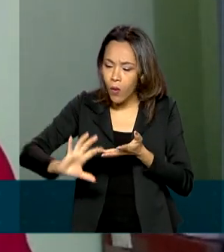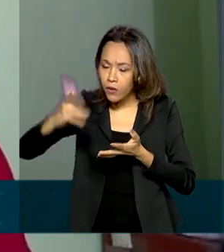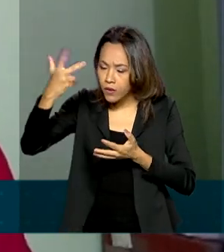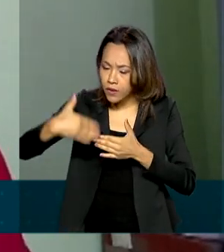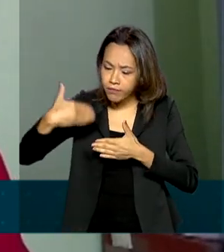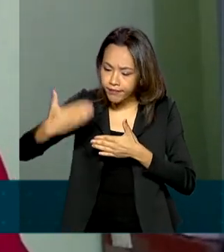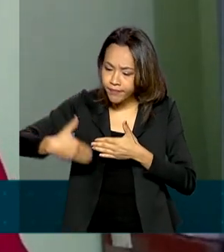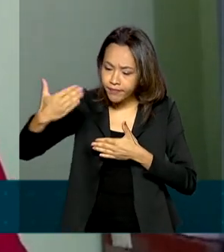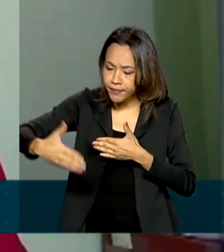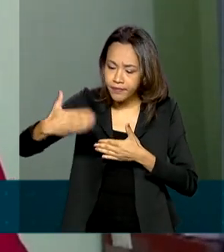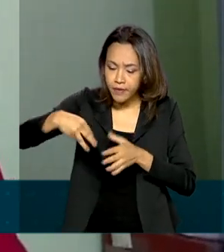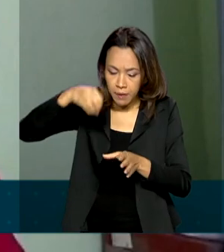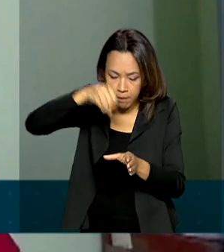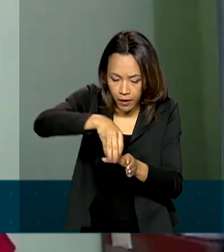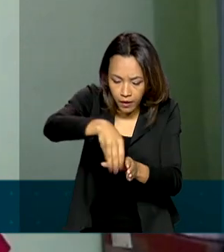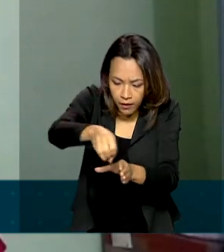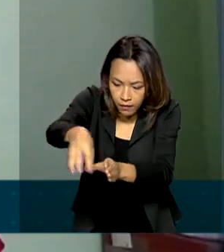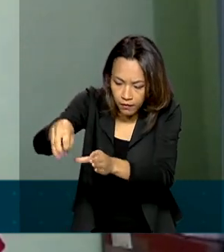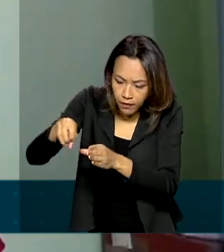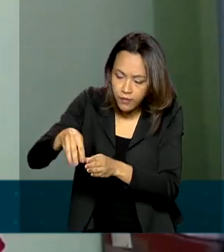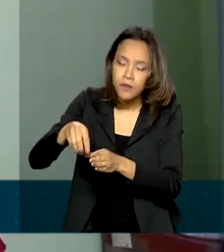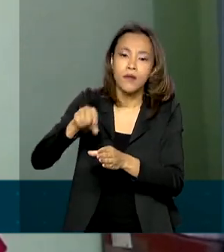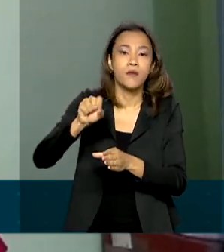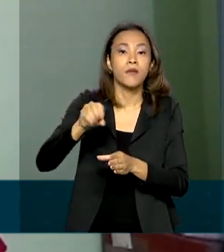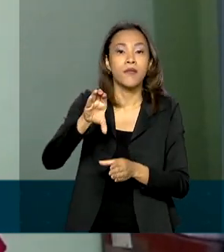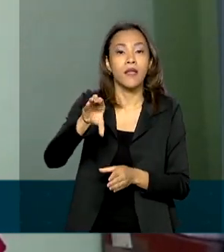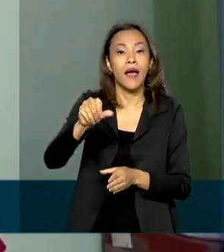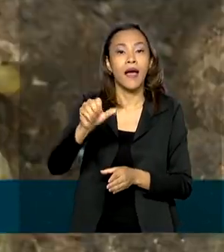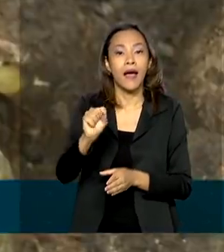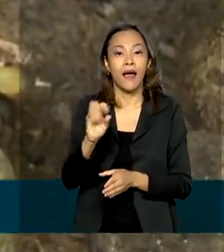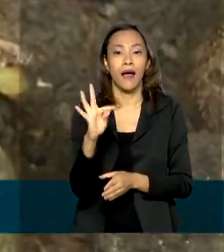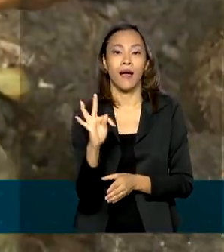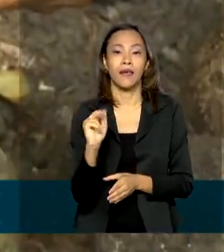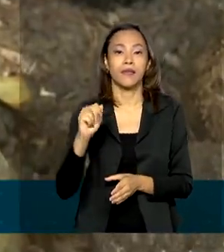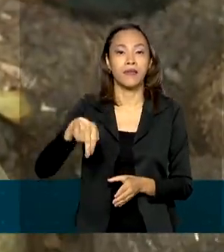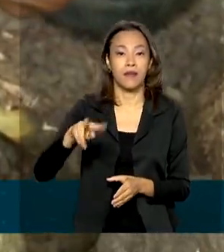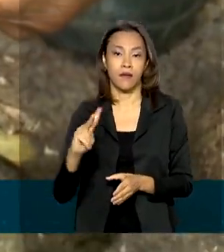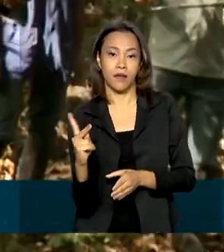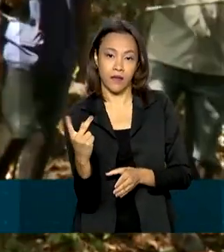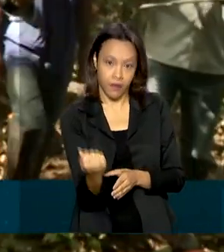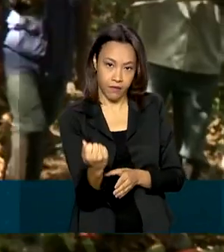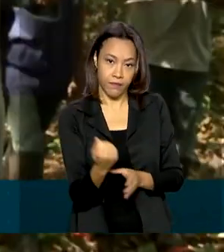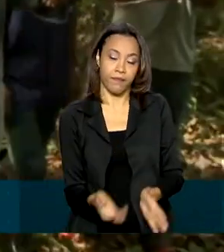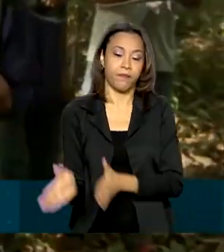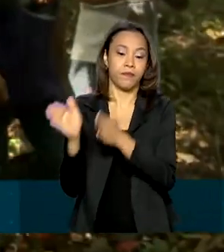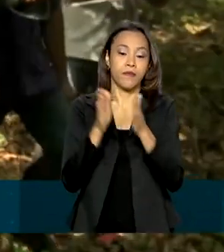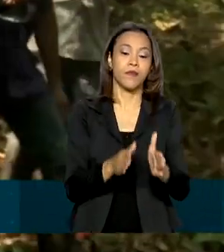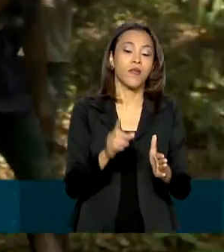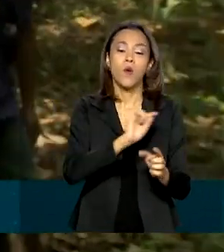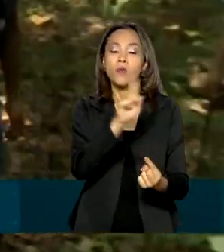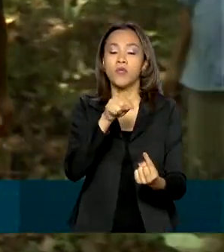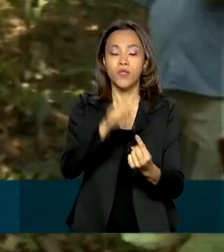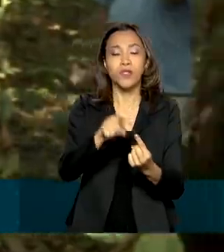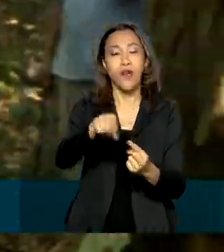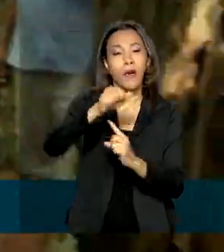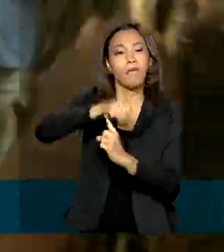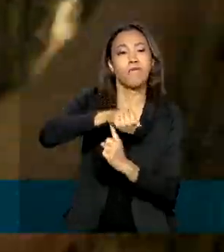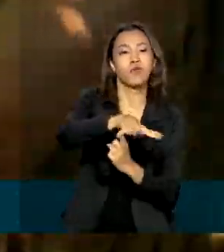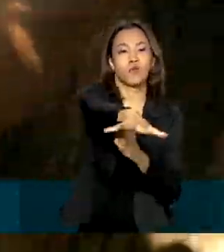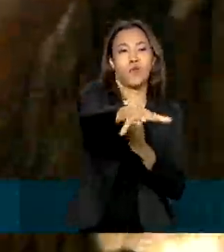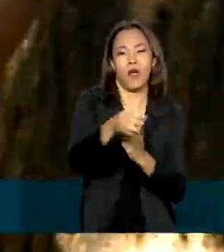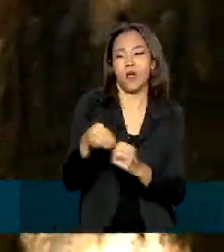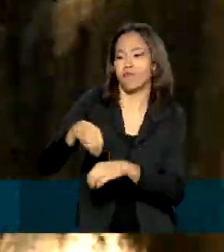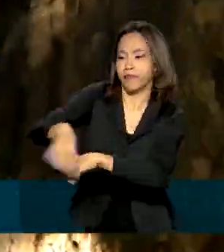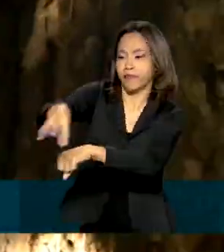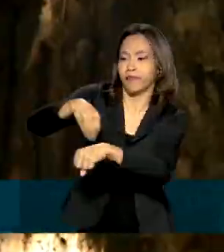no cultivo da castanha. A ideia é formar multiplicadores entre os